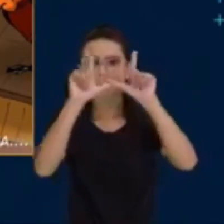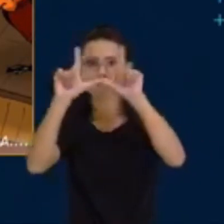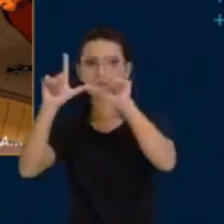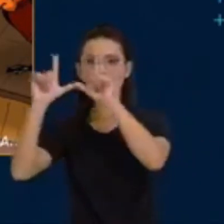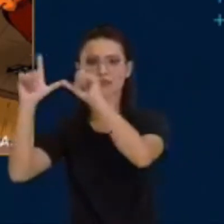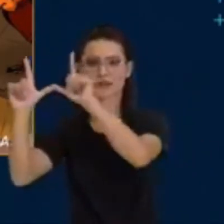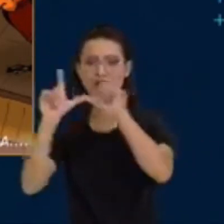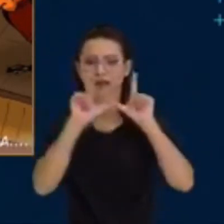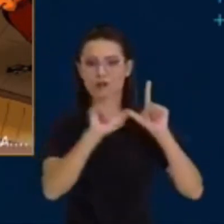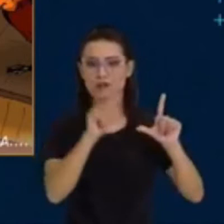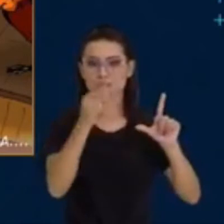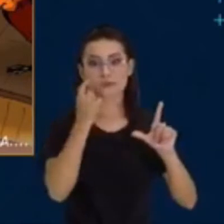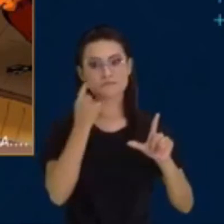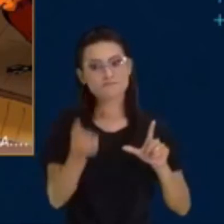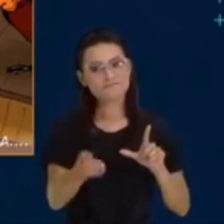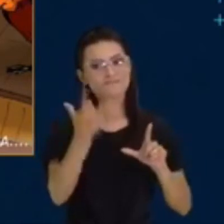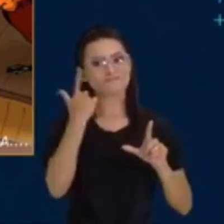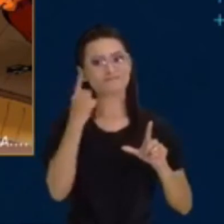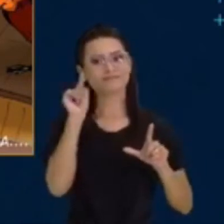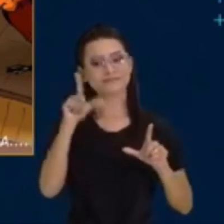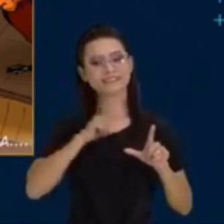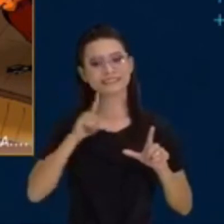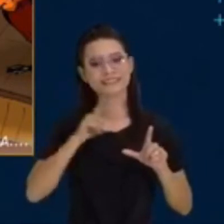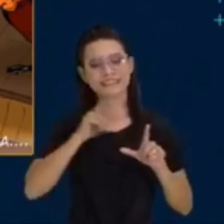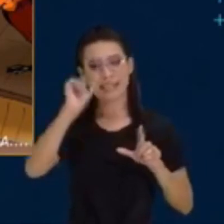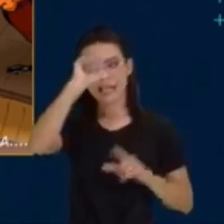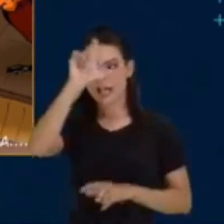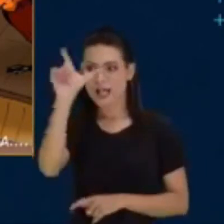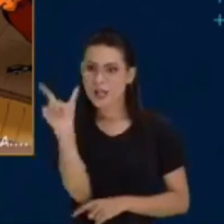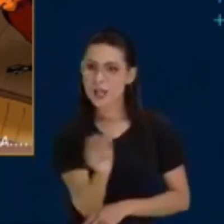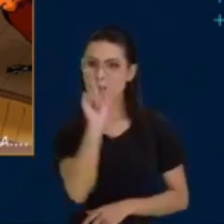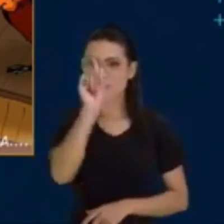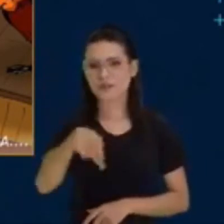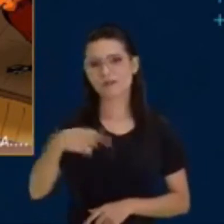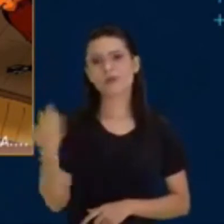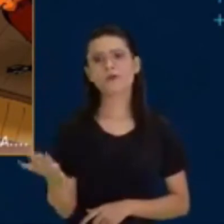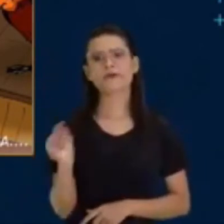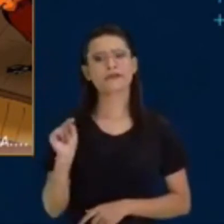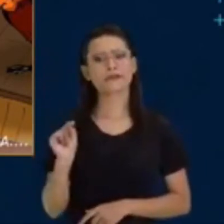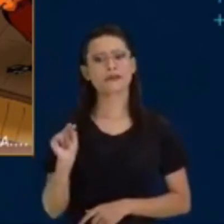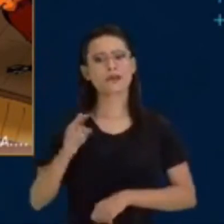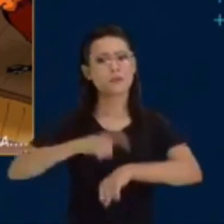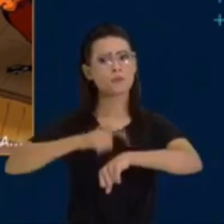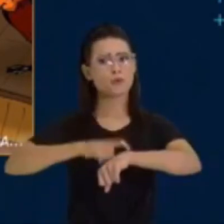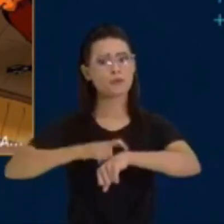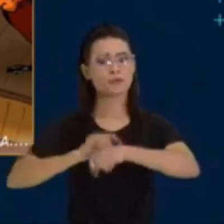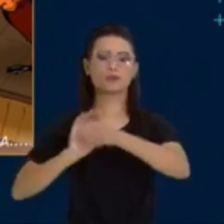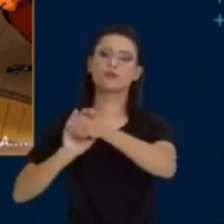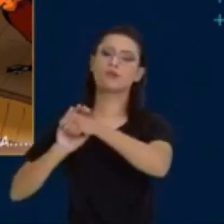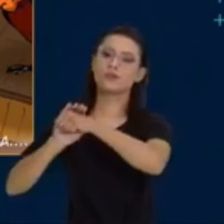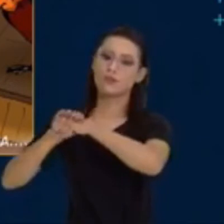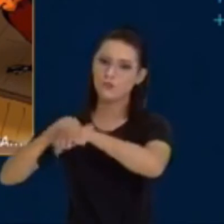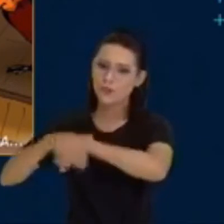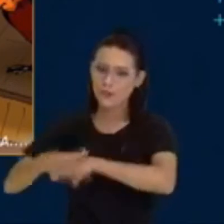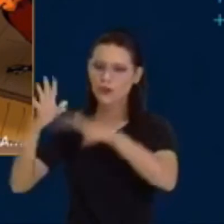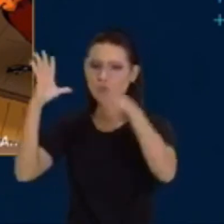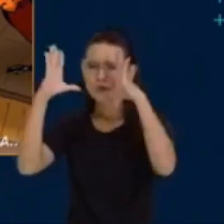Lua. Então, dá para nós percebermos que o tempo era noite. Estava noite.